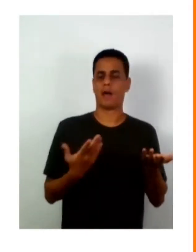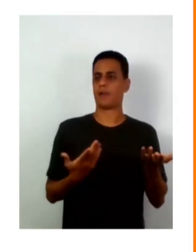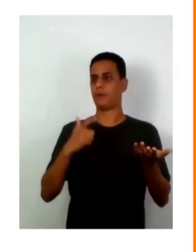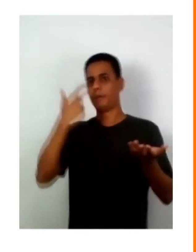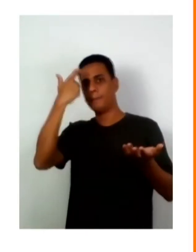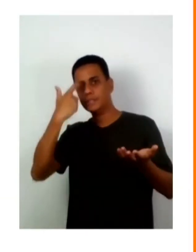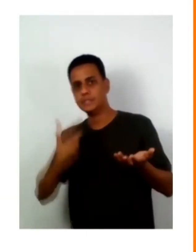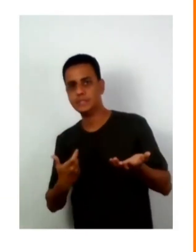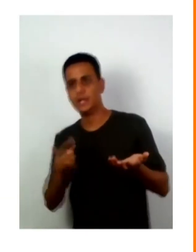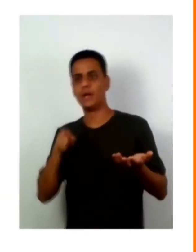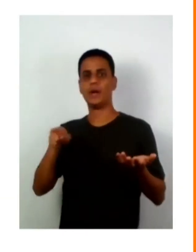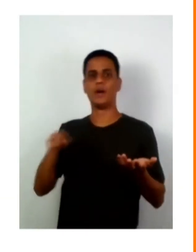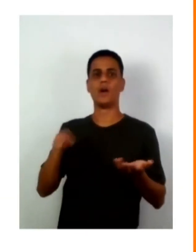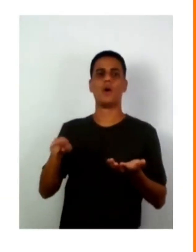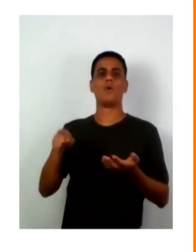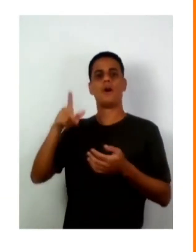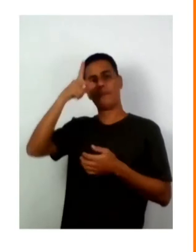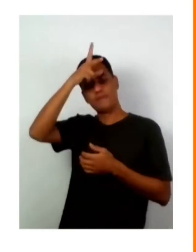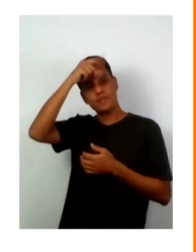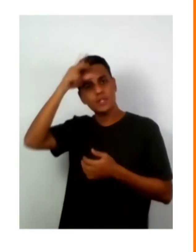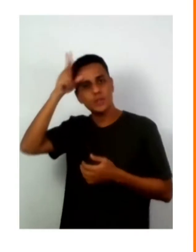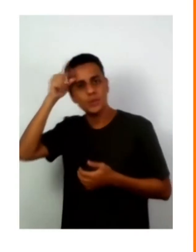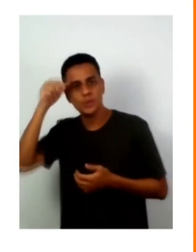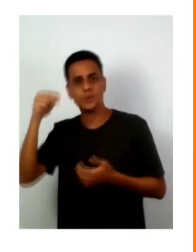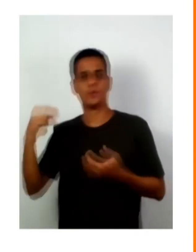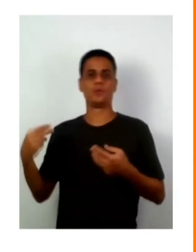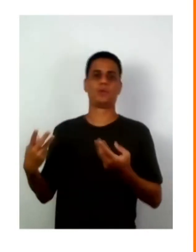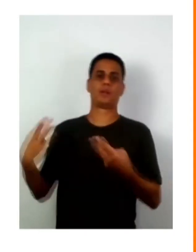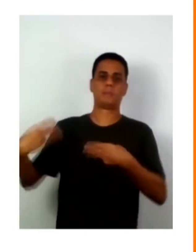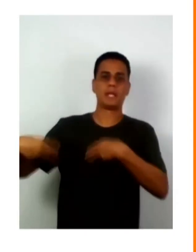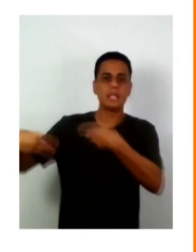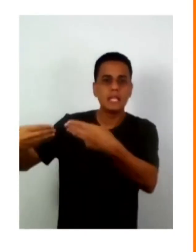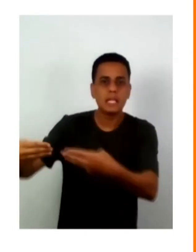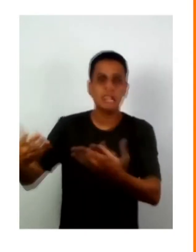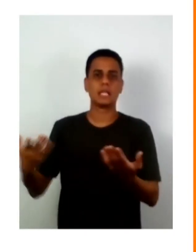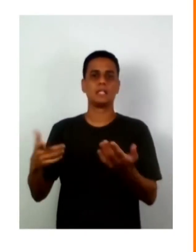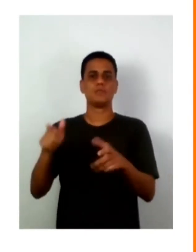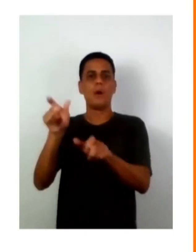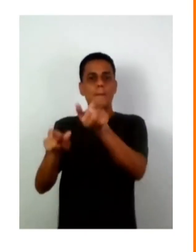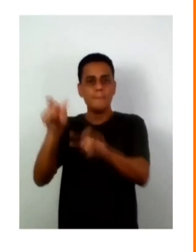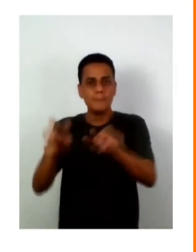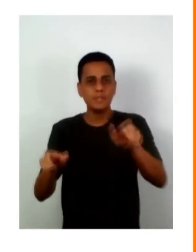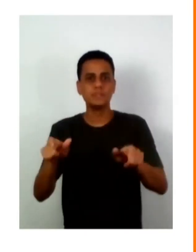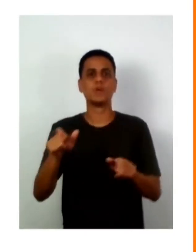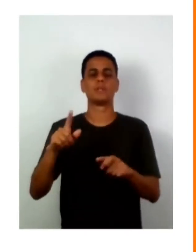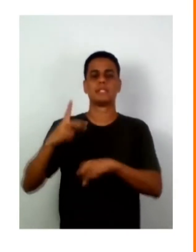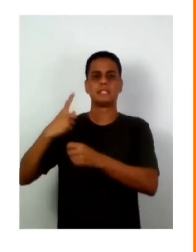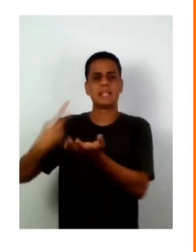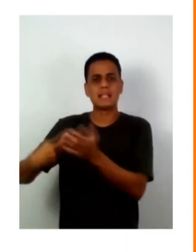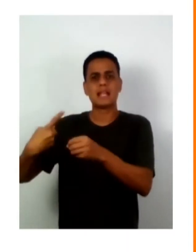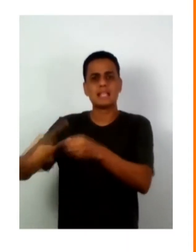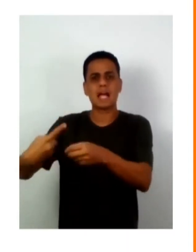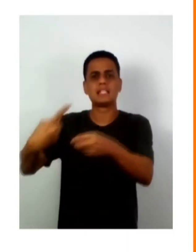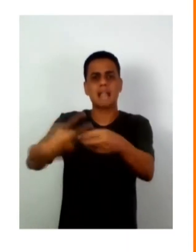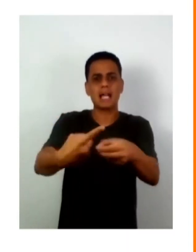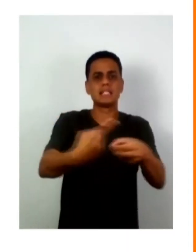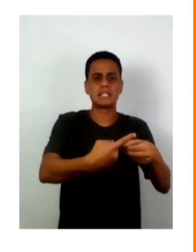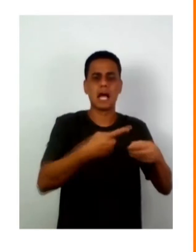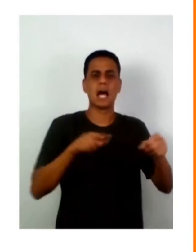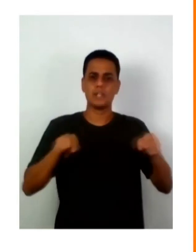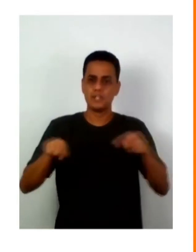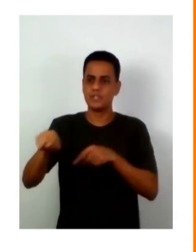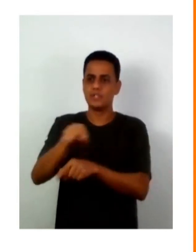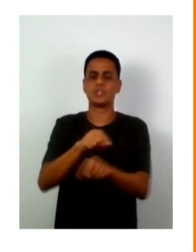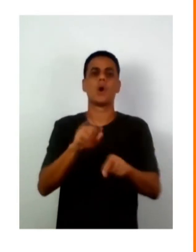ele trata desde o ministro ou o prefeito como o líder do movimento de Cartagena, como também o